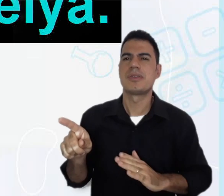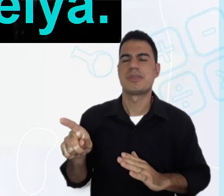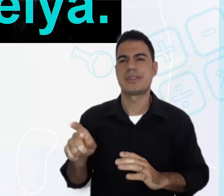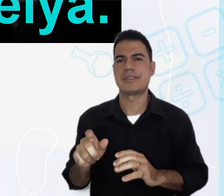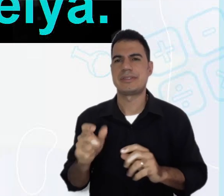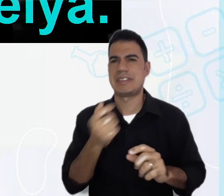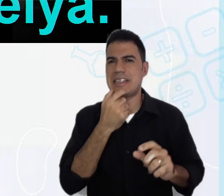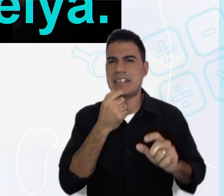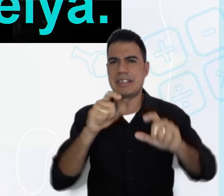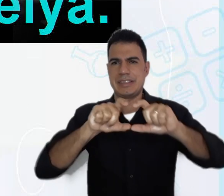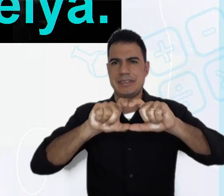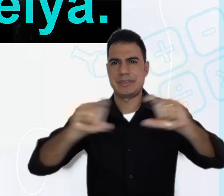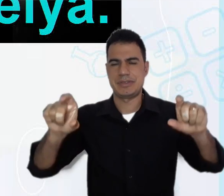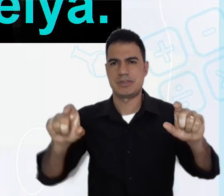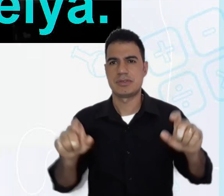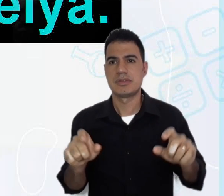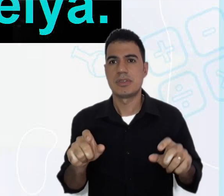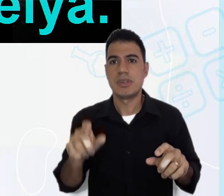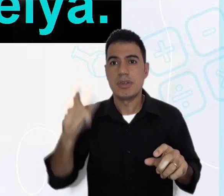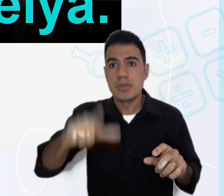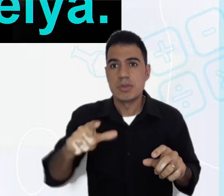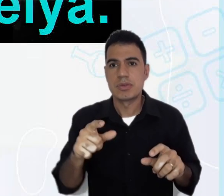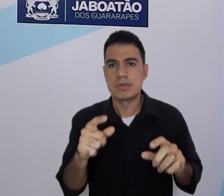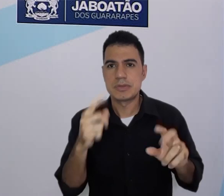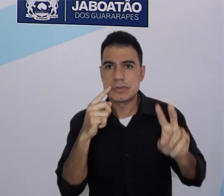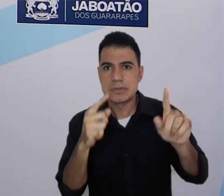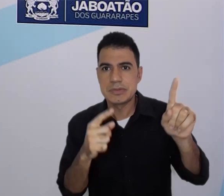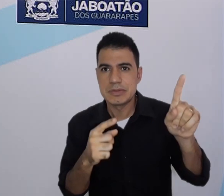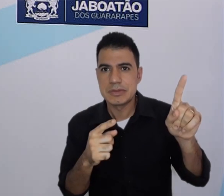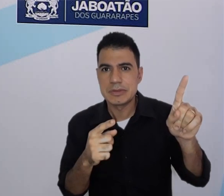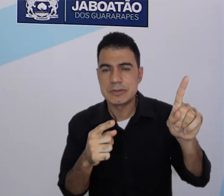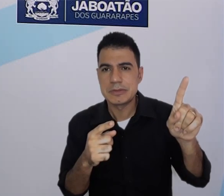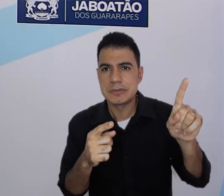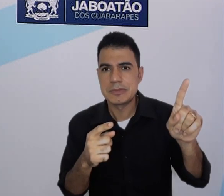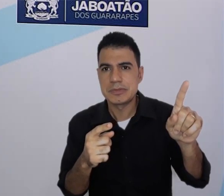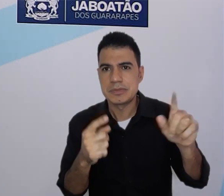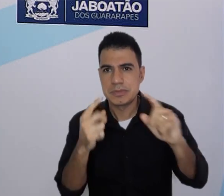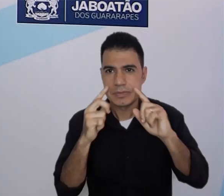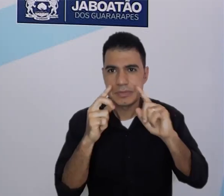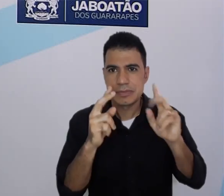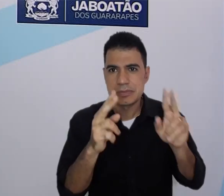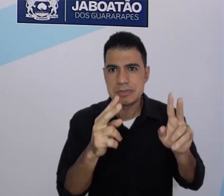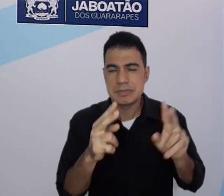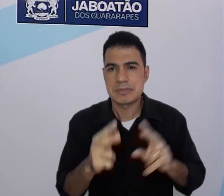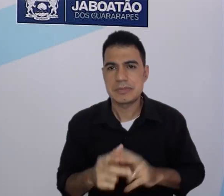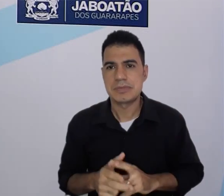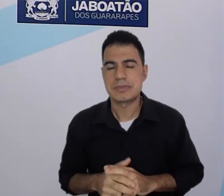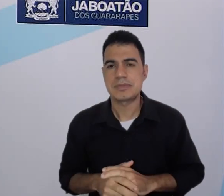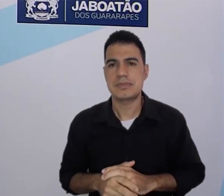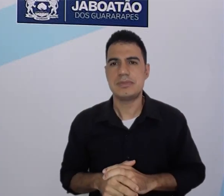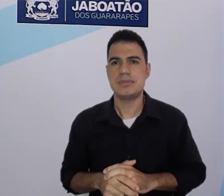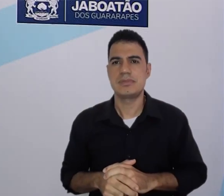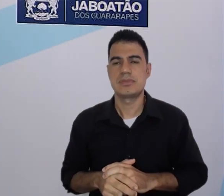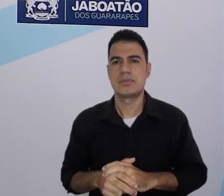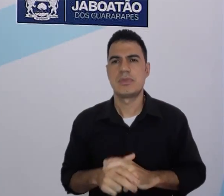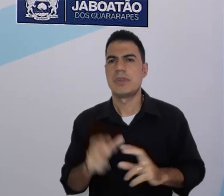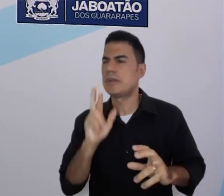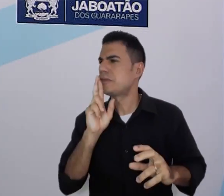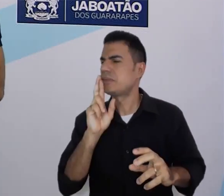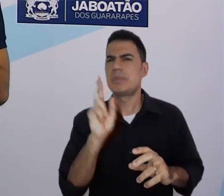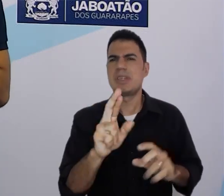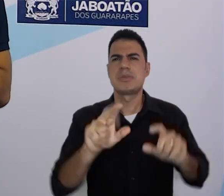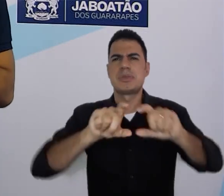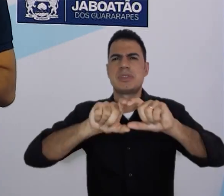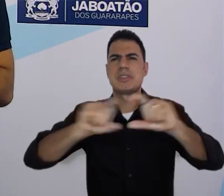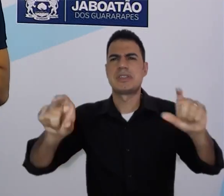name? Repitam comigo! What's your name? Para a resposta,